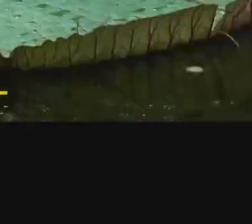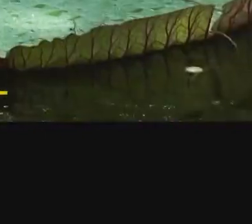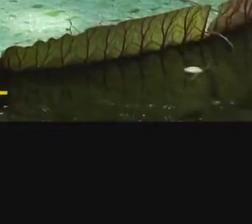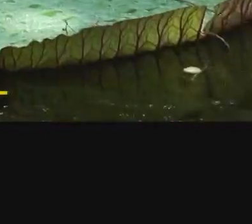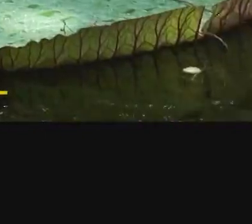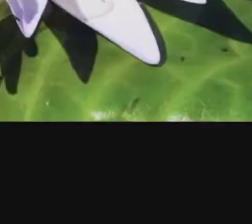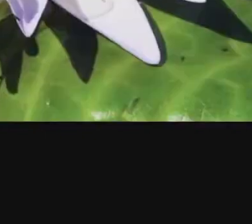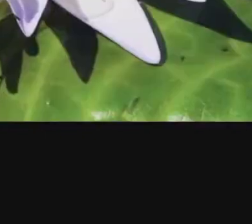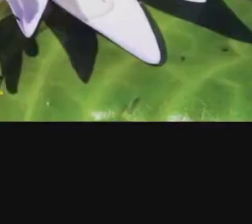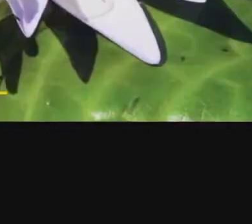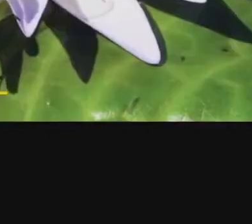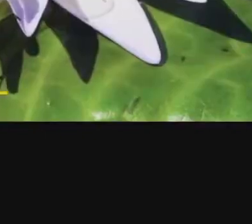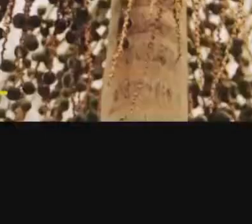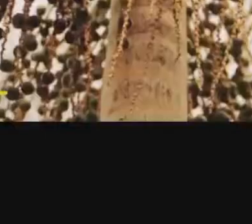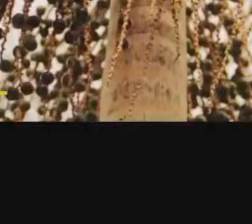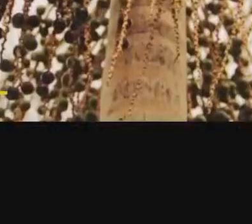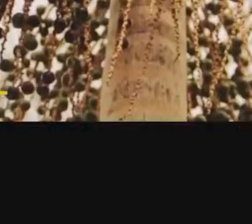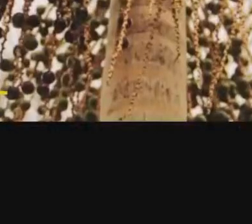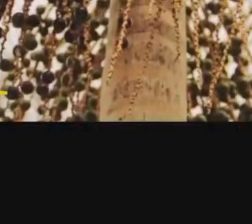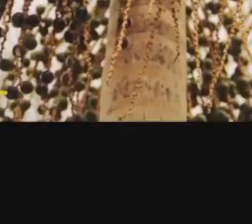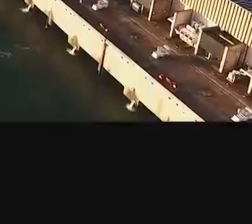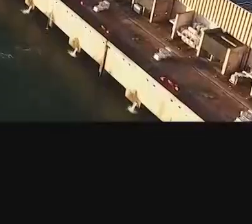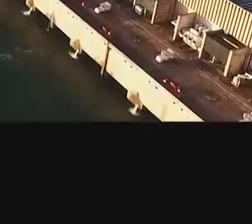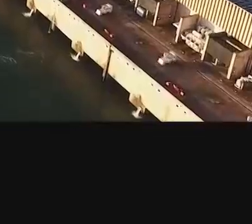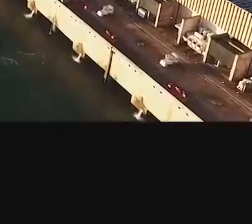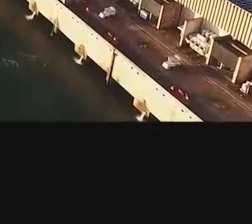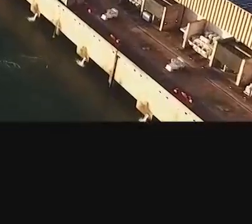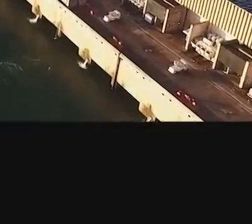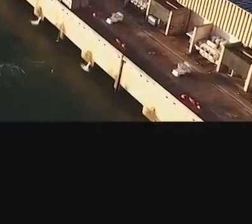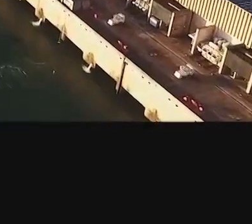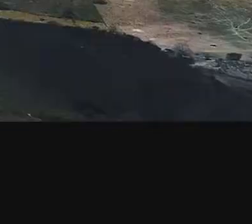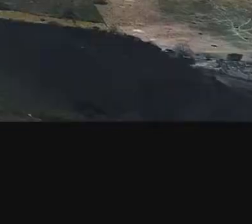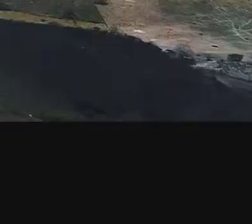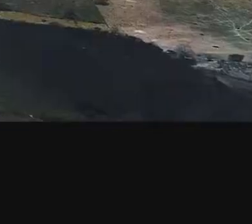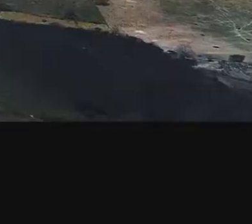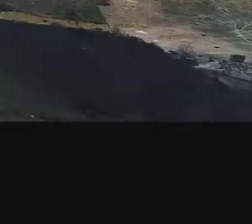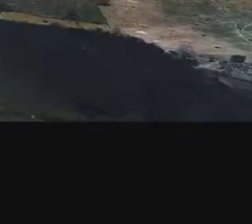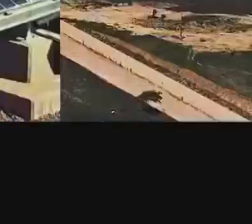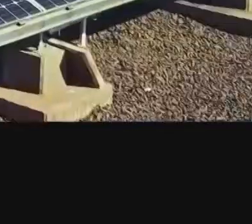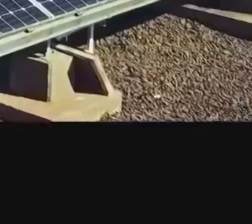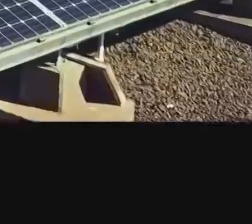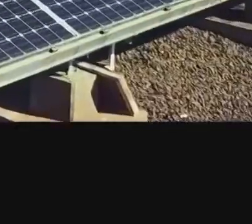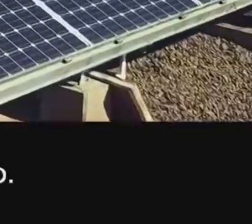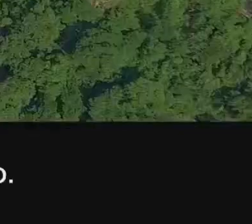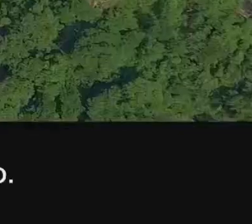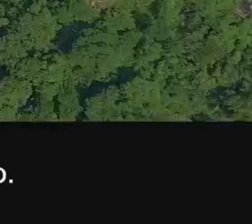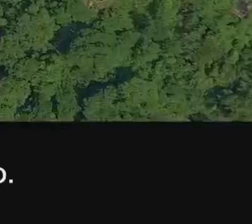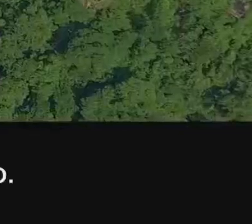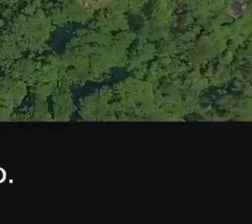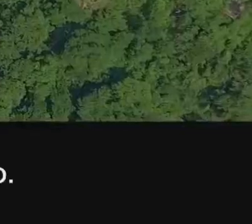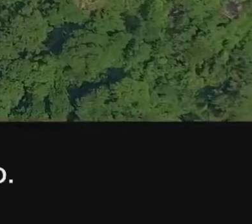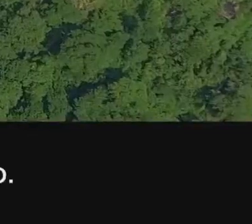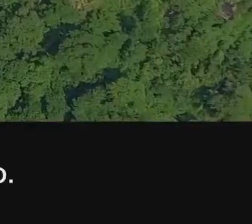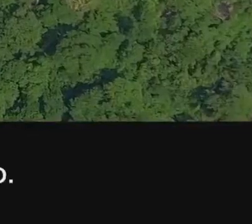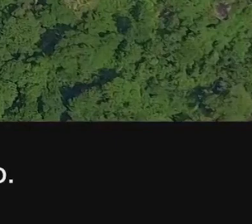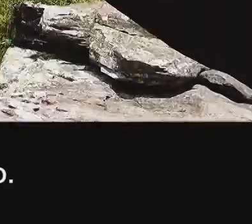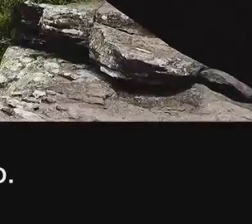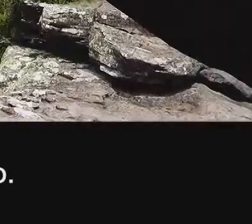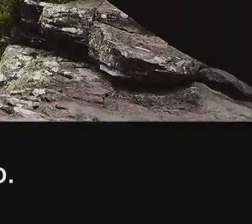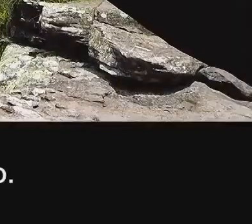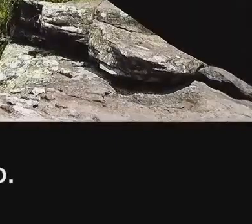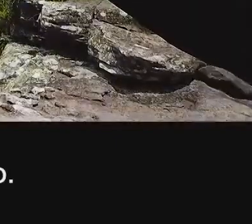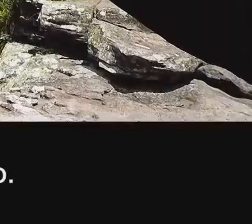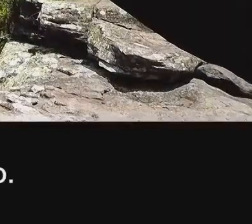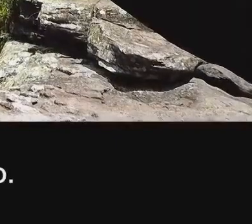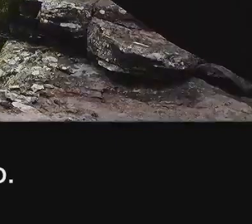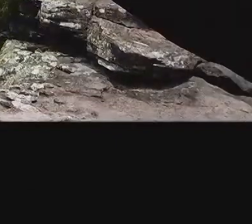vegetais, 20% da vida da Terra. Nossa matriz energética é limpa e renovável e temos um código florestal que é